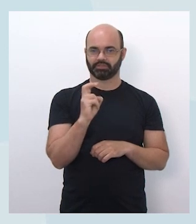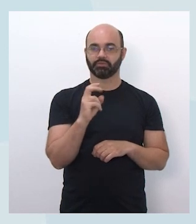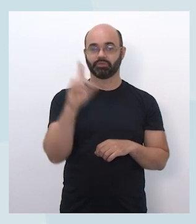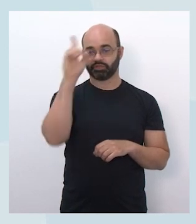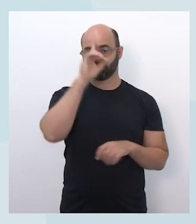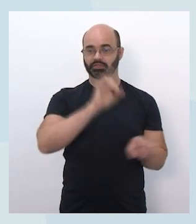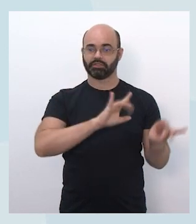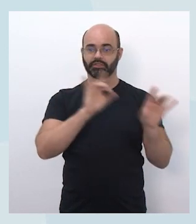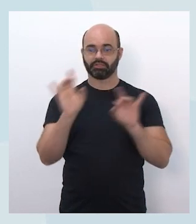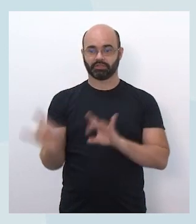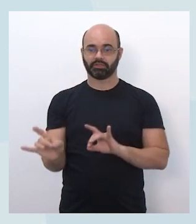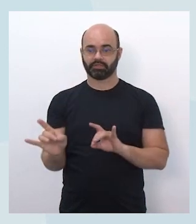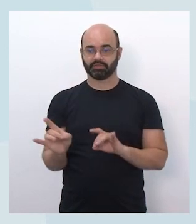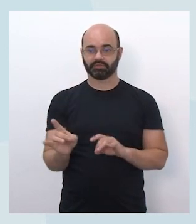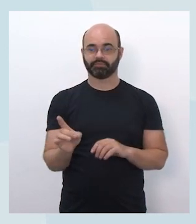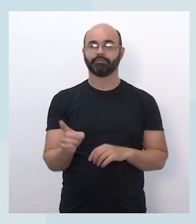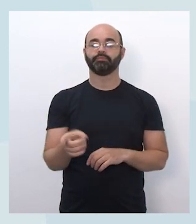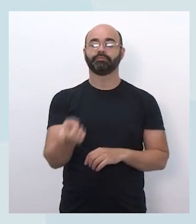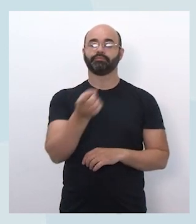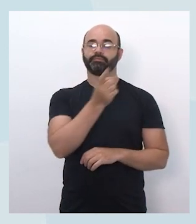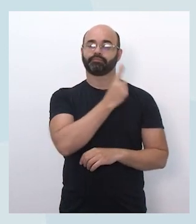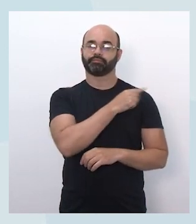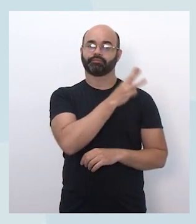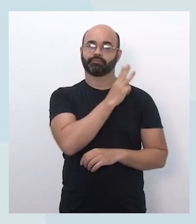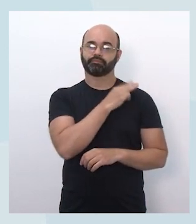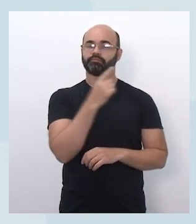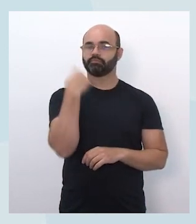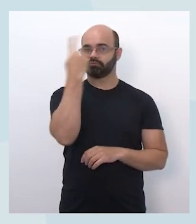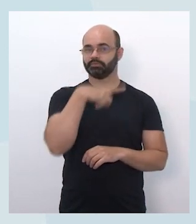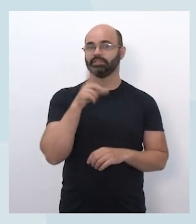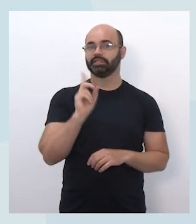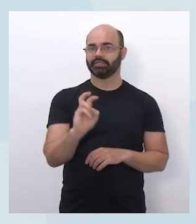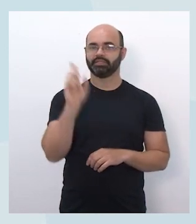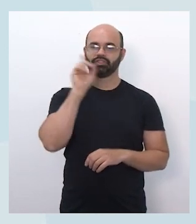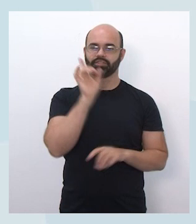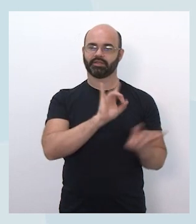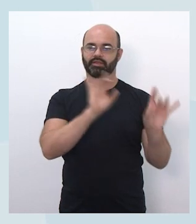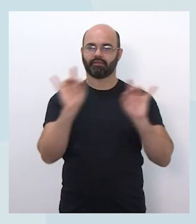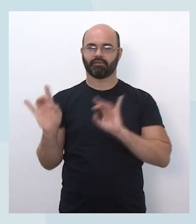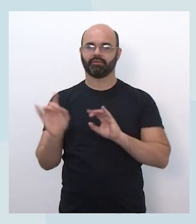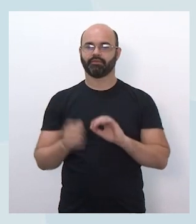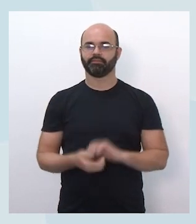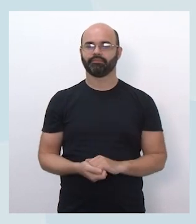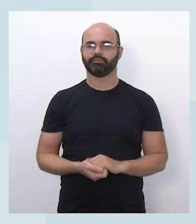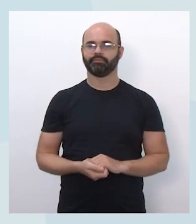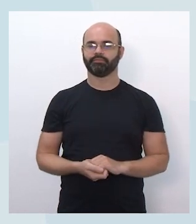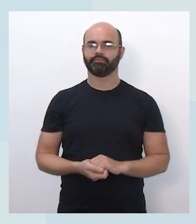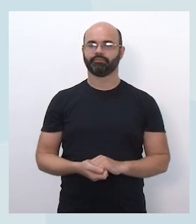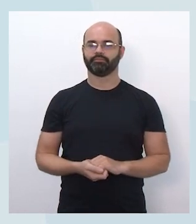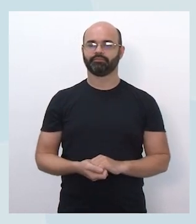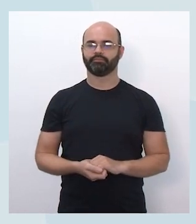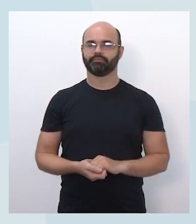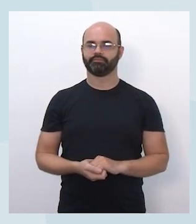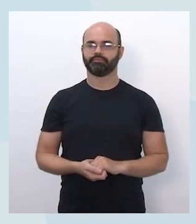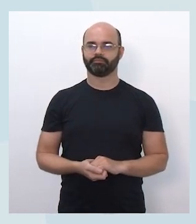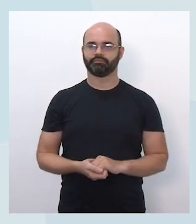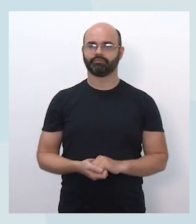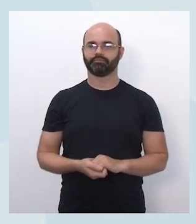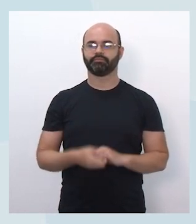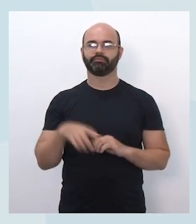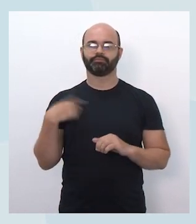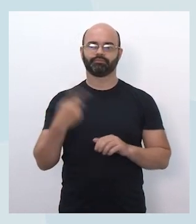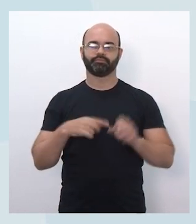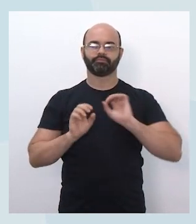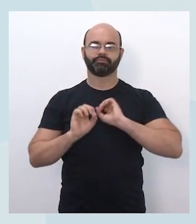ampliado, uma ampliação de 1 hora e 15 por dia. Nós temos aí esse formato de professores orientadores de